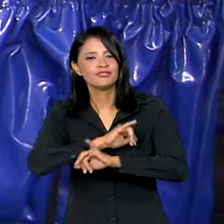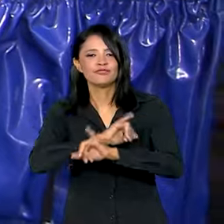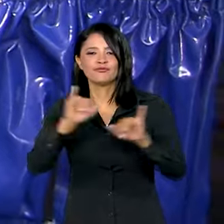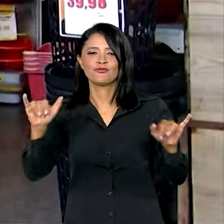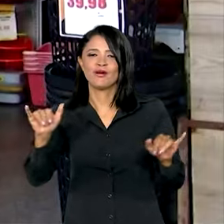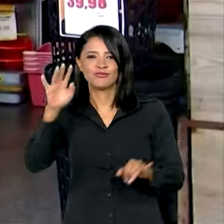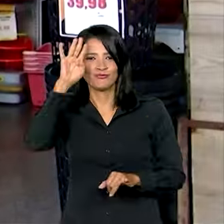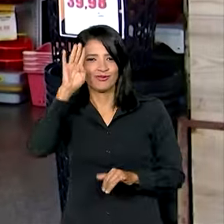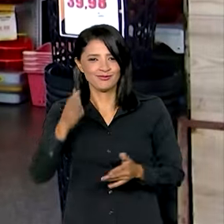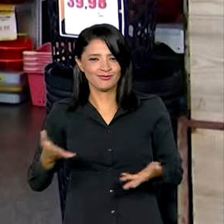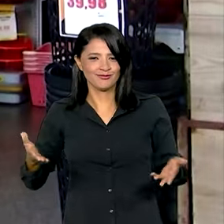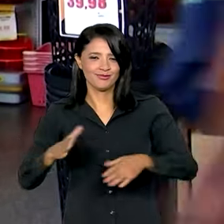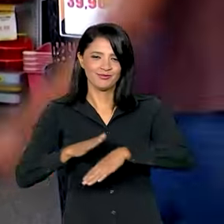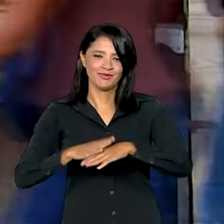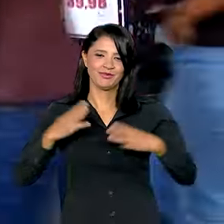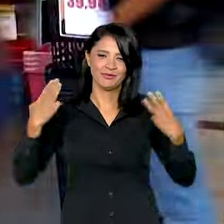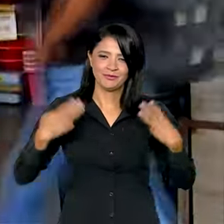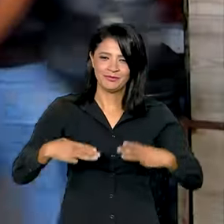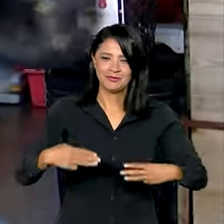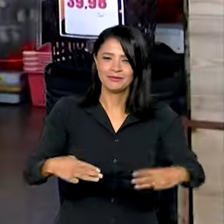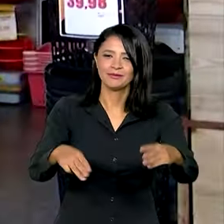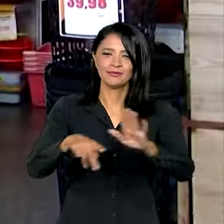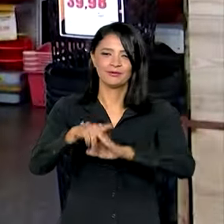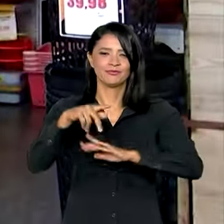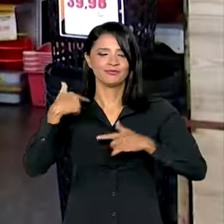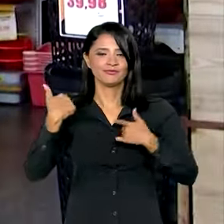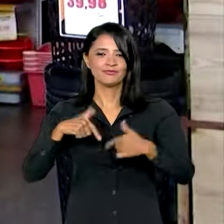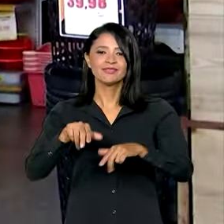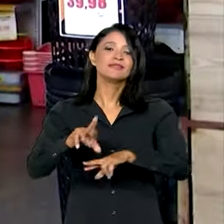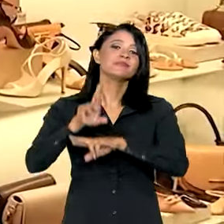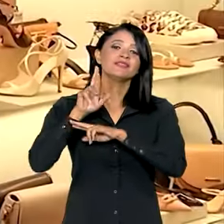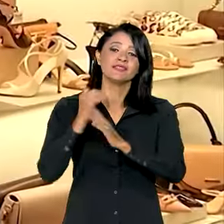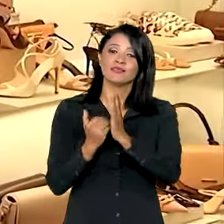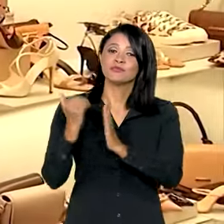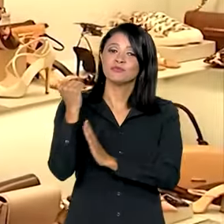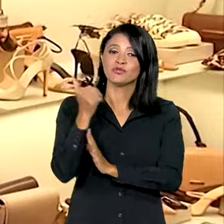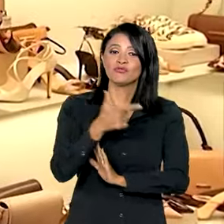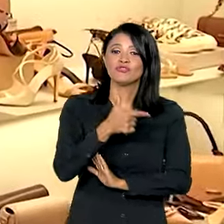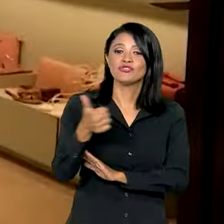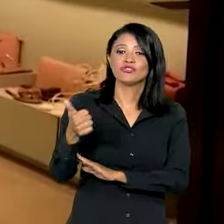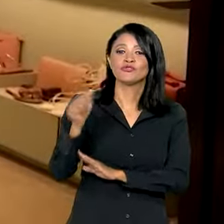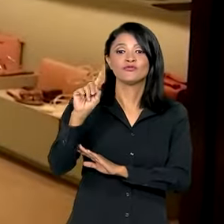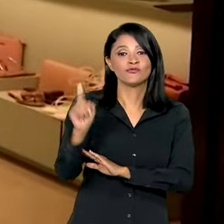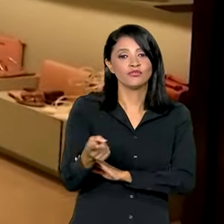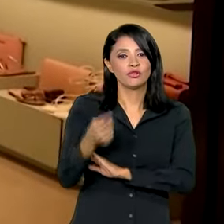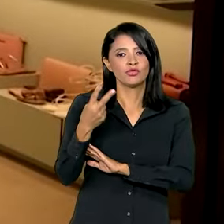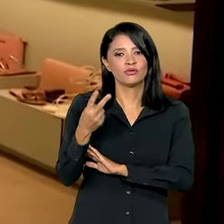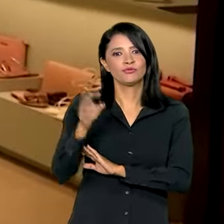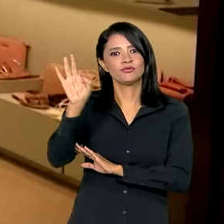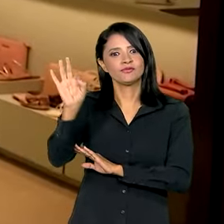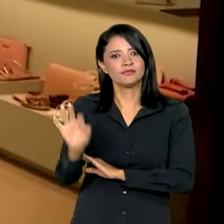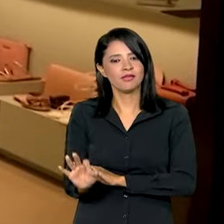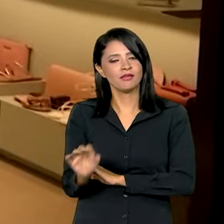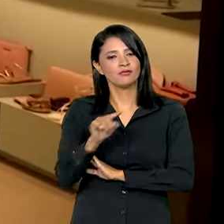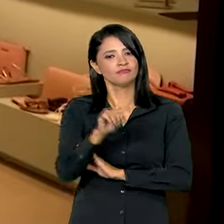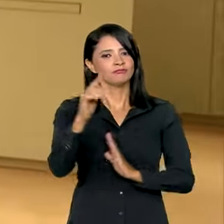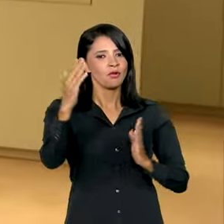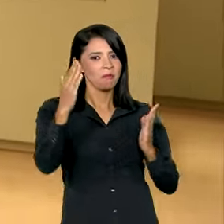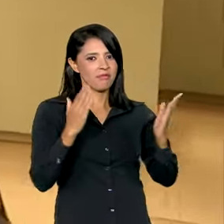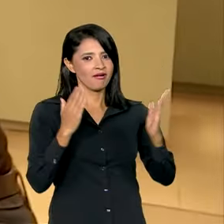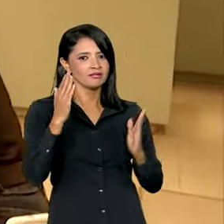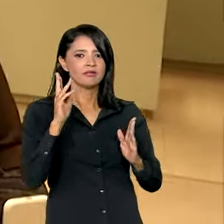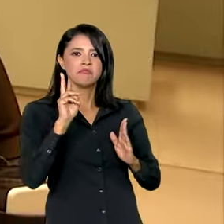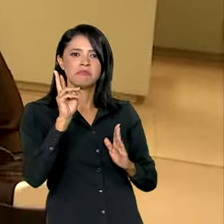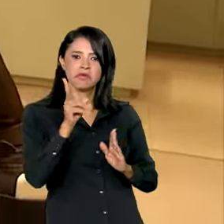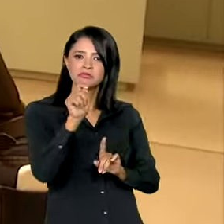nesta quarta-feira pelo Ministério do Trabalho, representa um aumento de 21,2% na comparação com